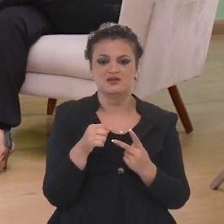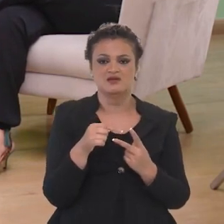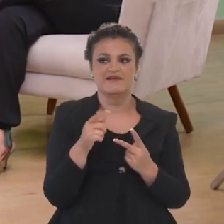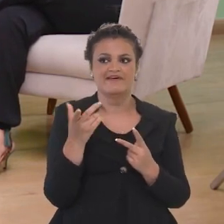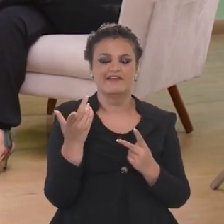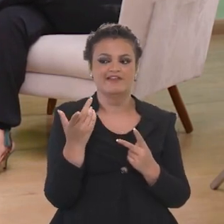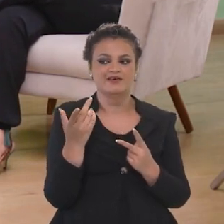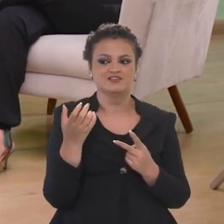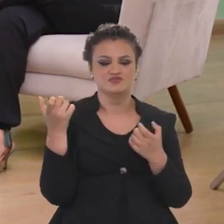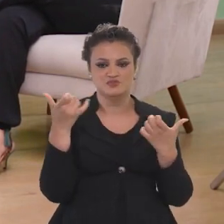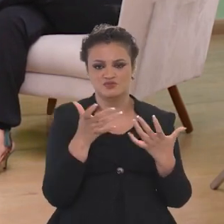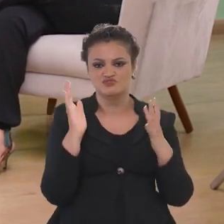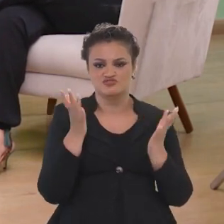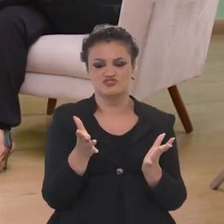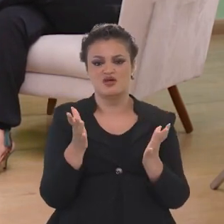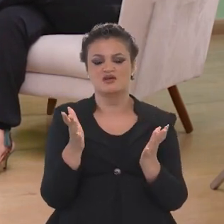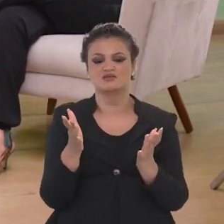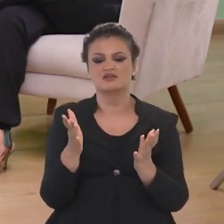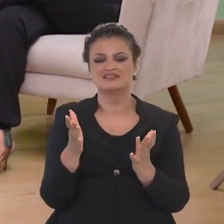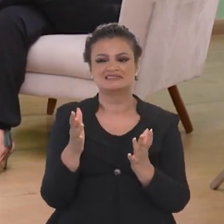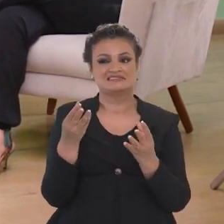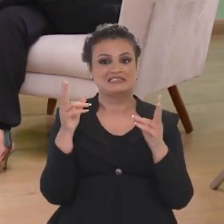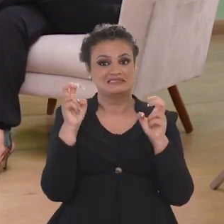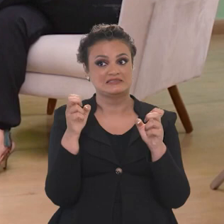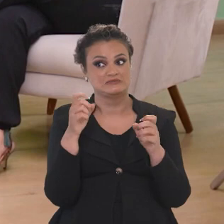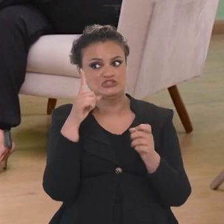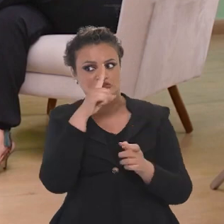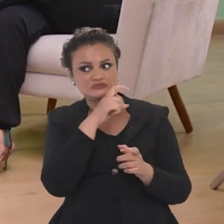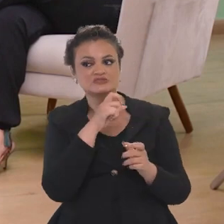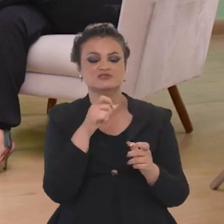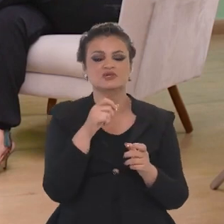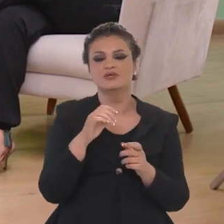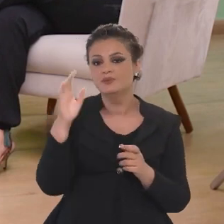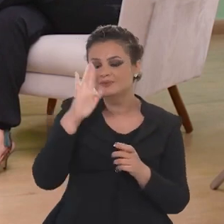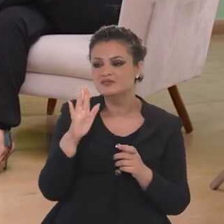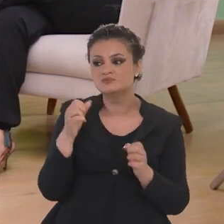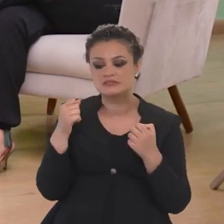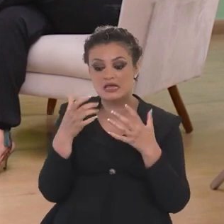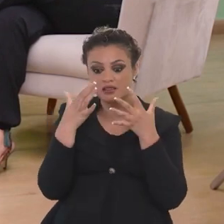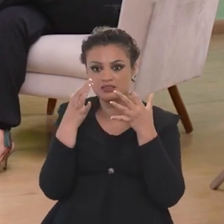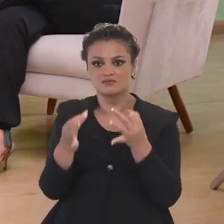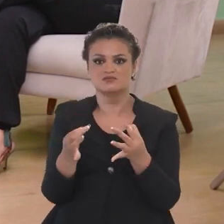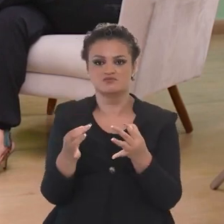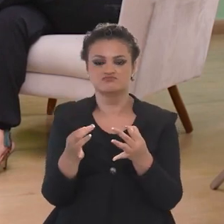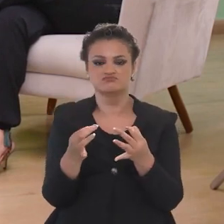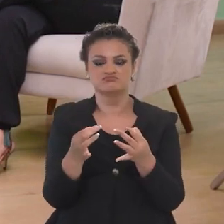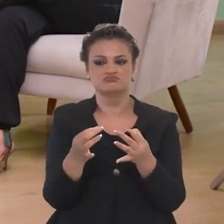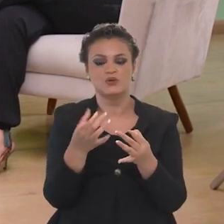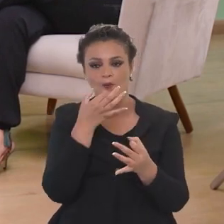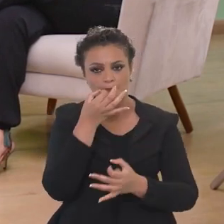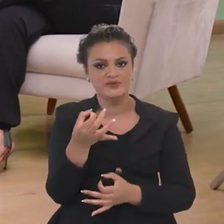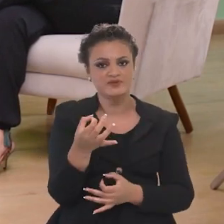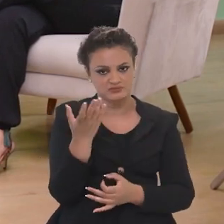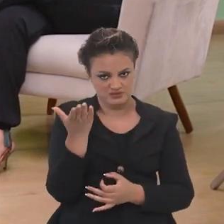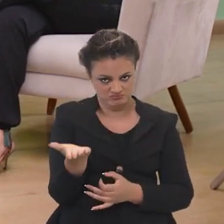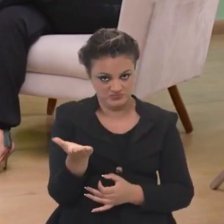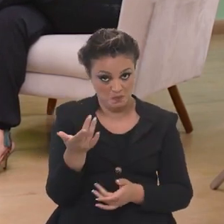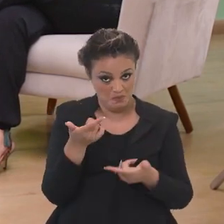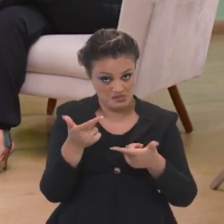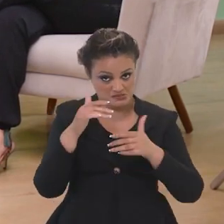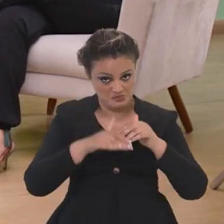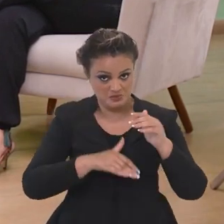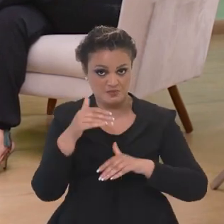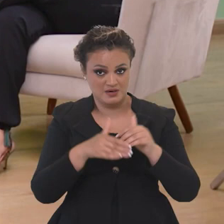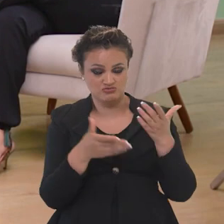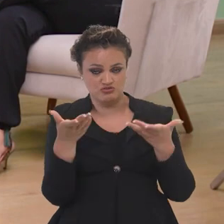primeiro bloco, mas que são temas delicados e que o Brasil precisa ter um olhar crítico e ter uma